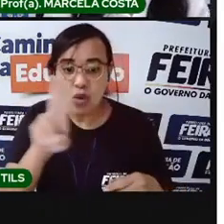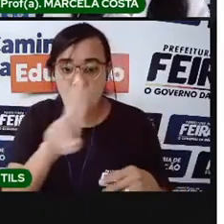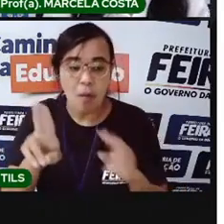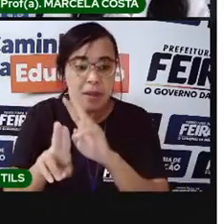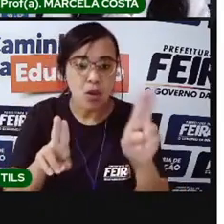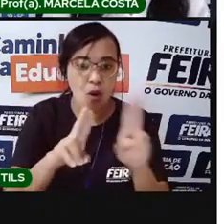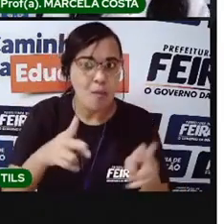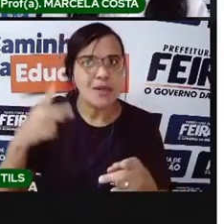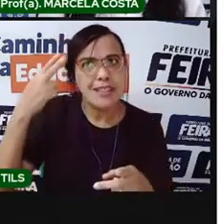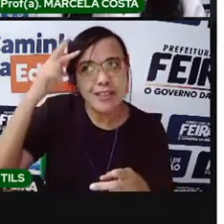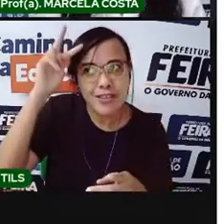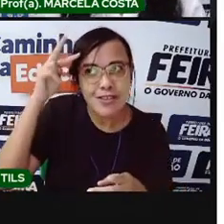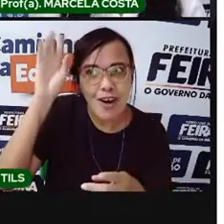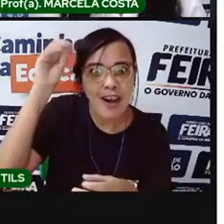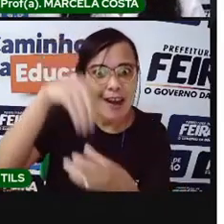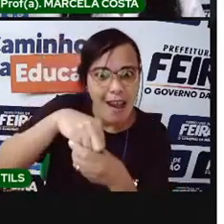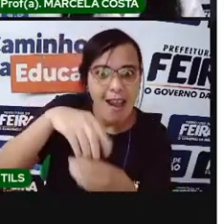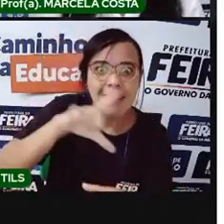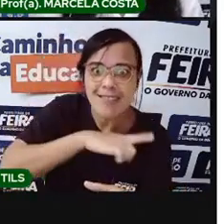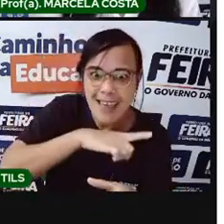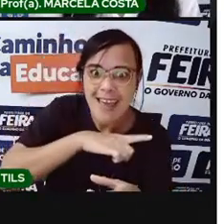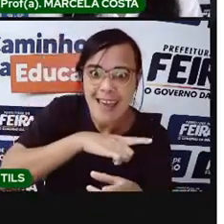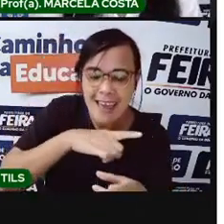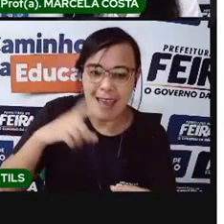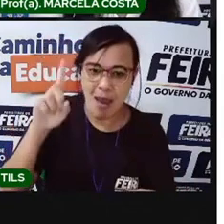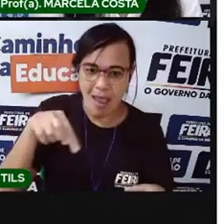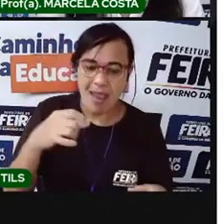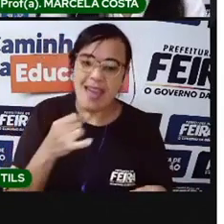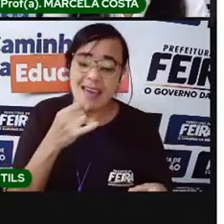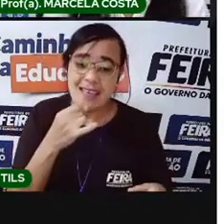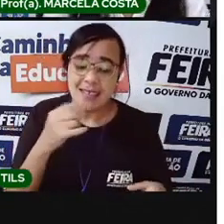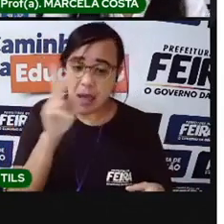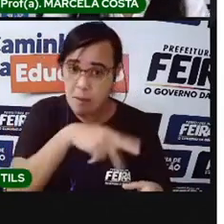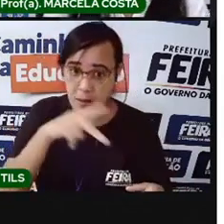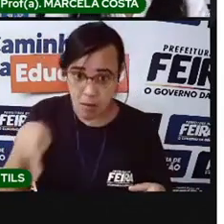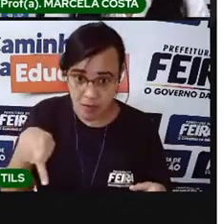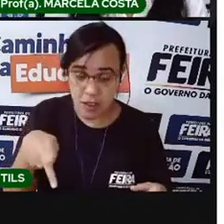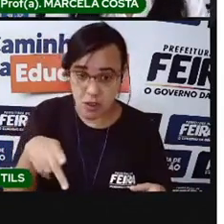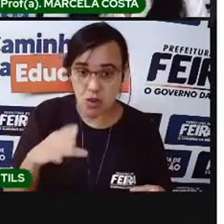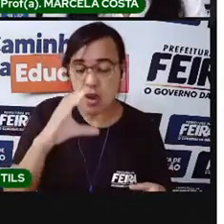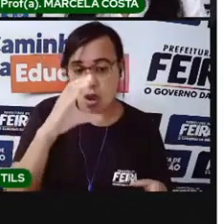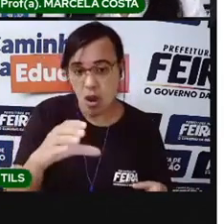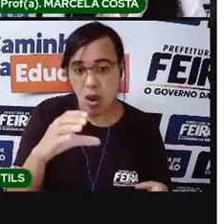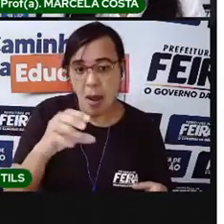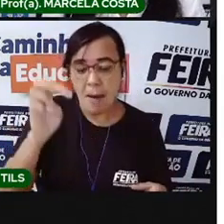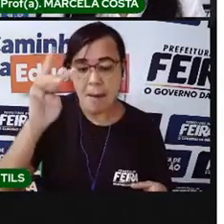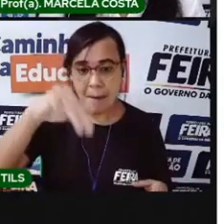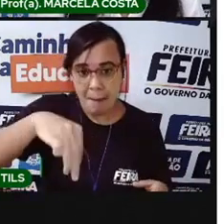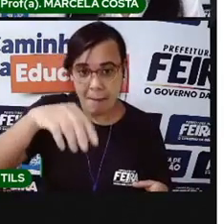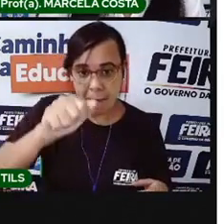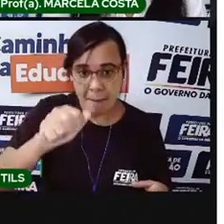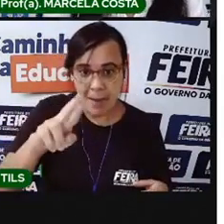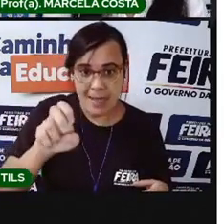história? Eu, por exemplo, me chamo Marcelo porque o meu pai se chama Marcelo.